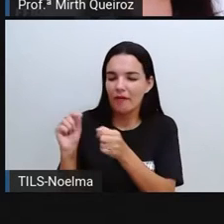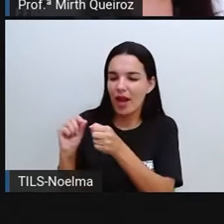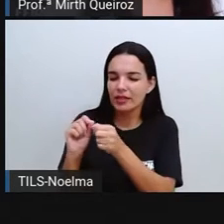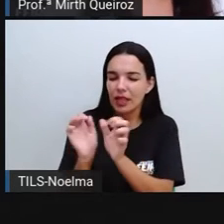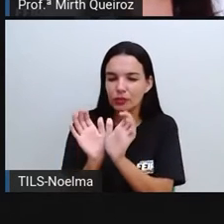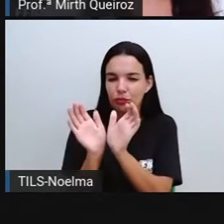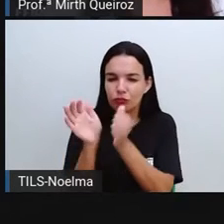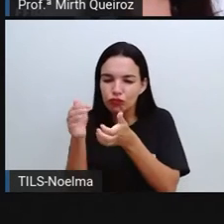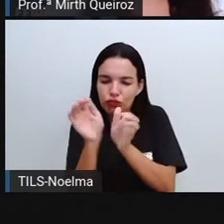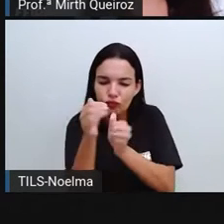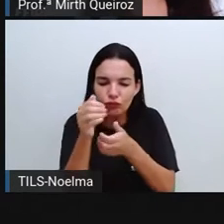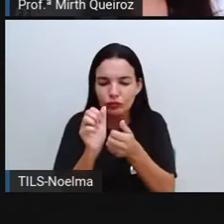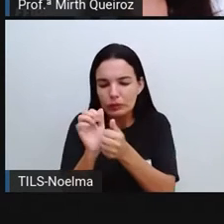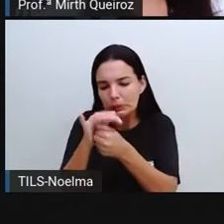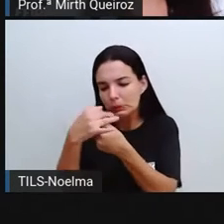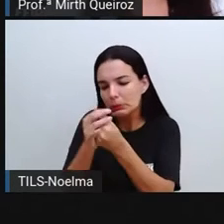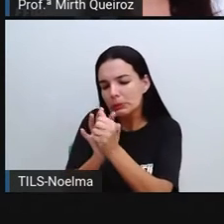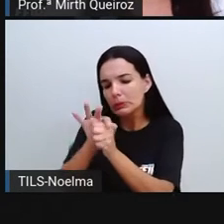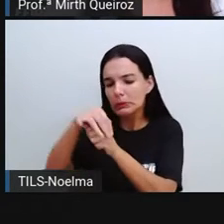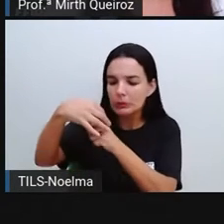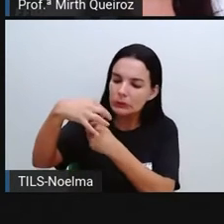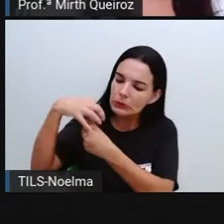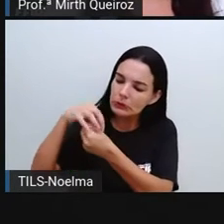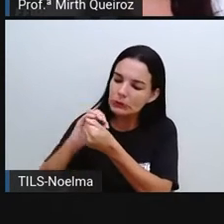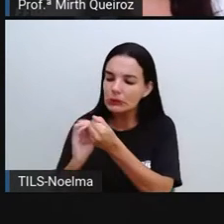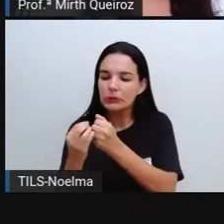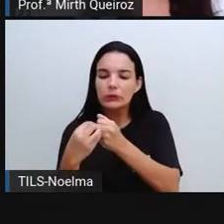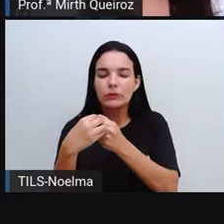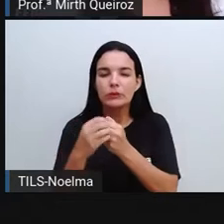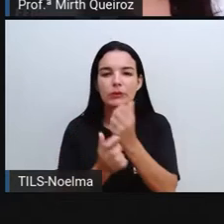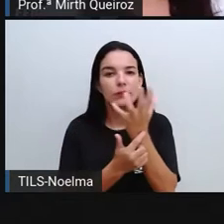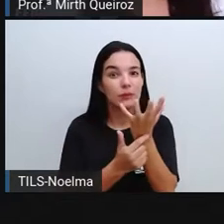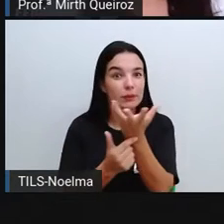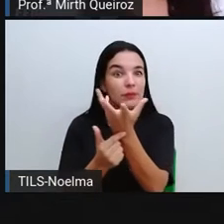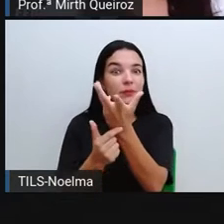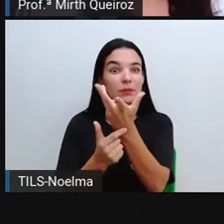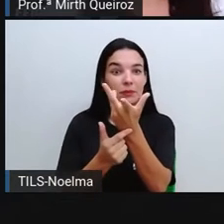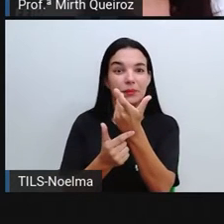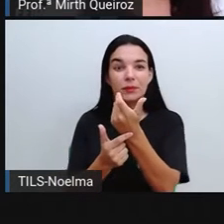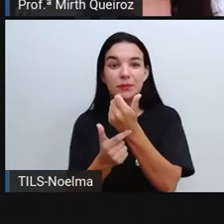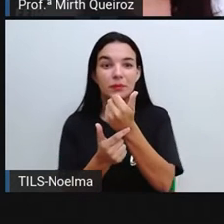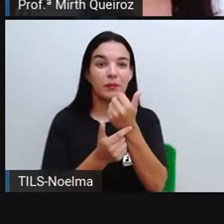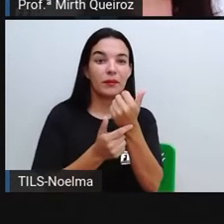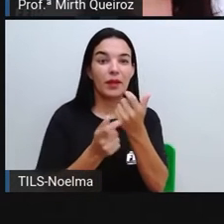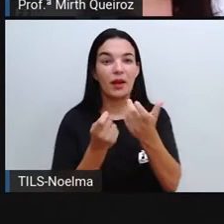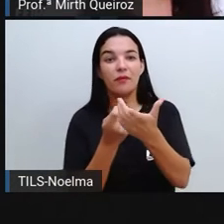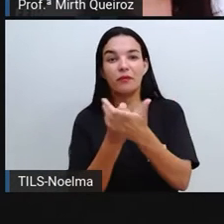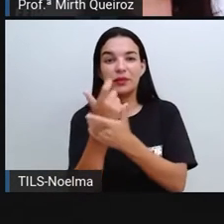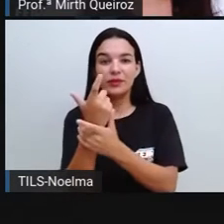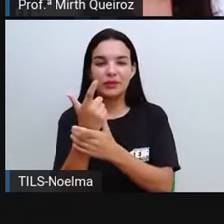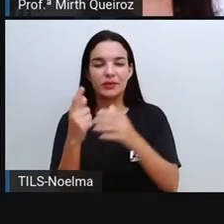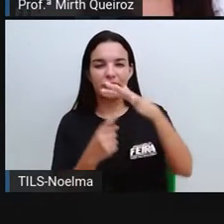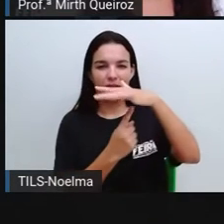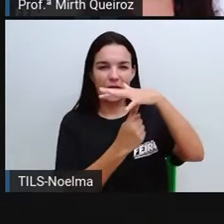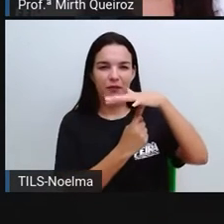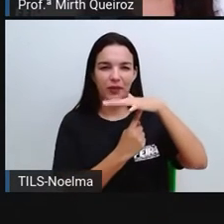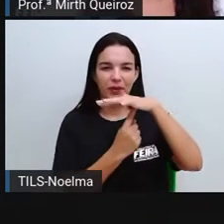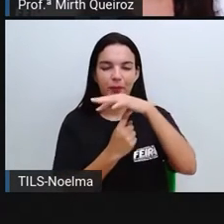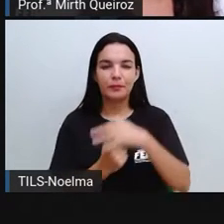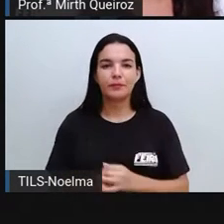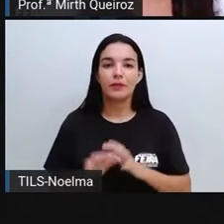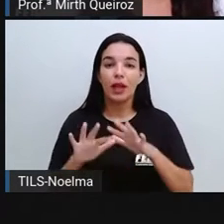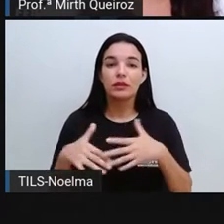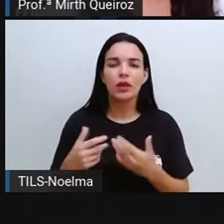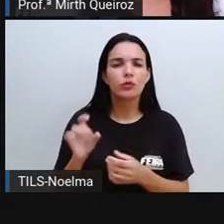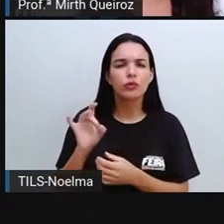objetos, né? Que essas esculturas, essas obras de arte seriam vendidas lá na feira de Caruaru. Só a